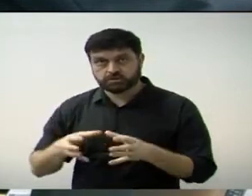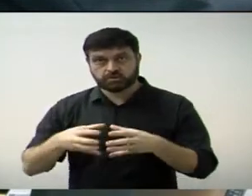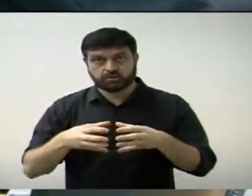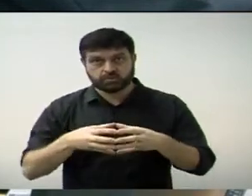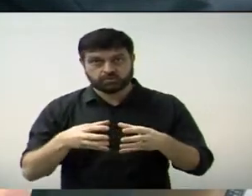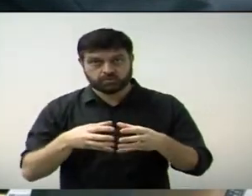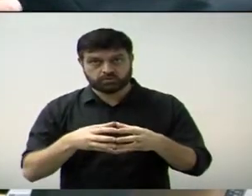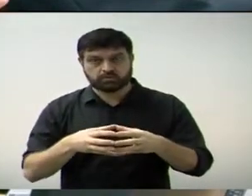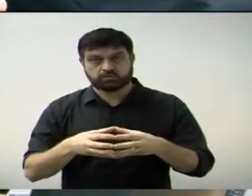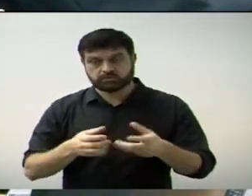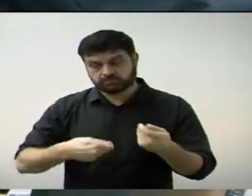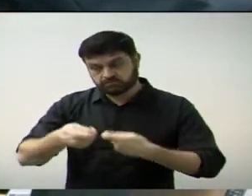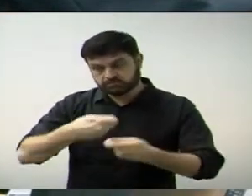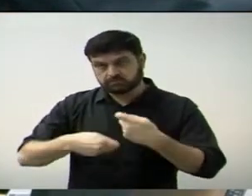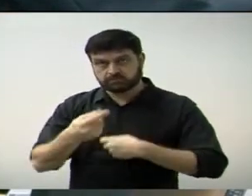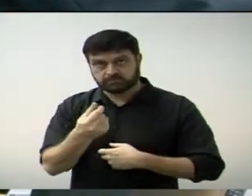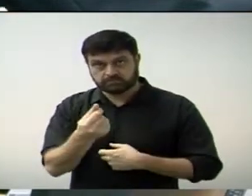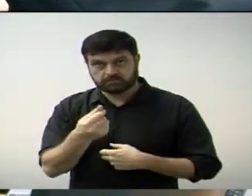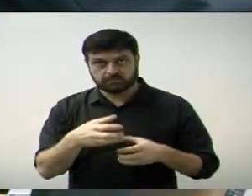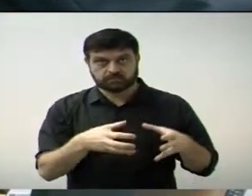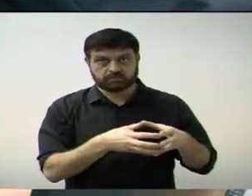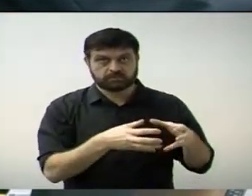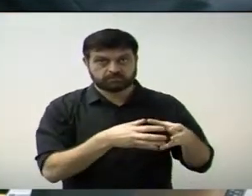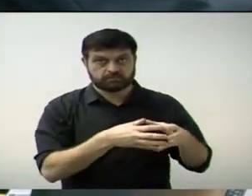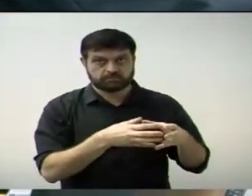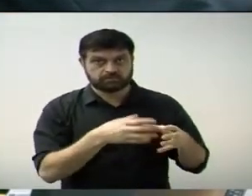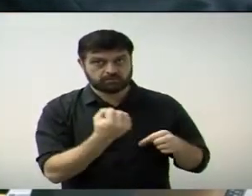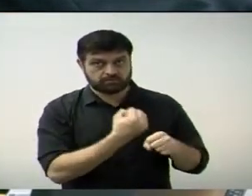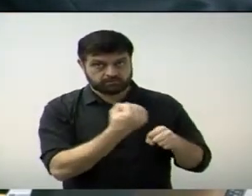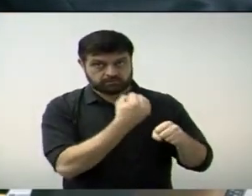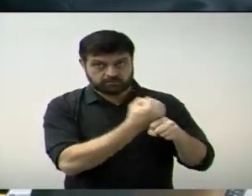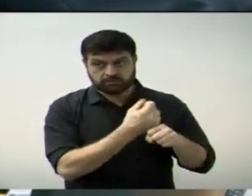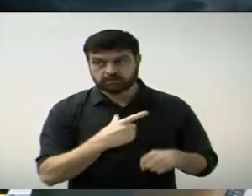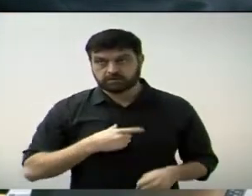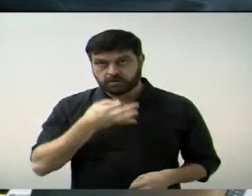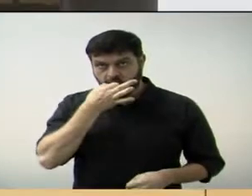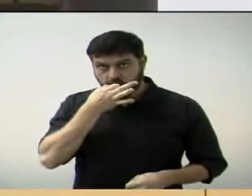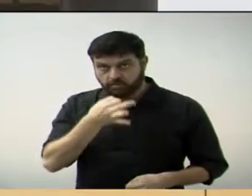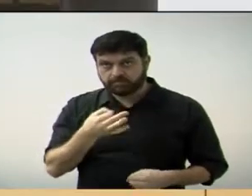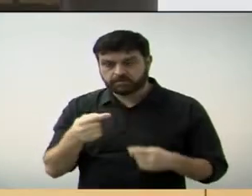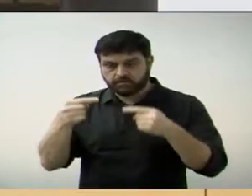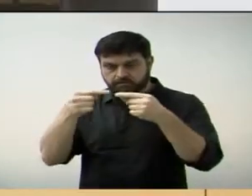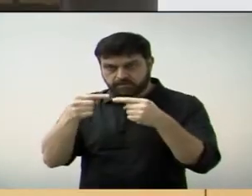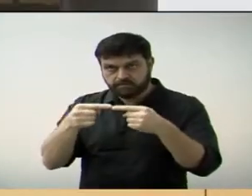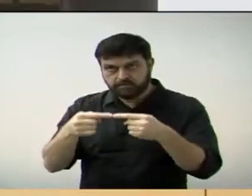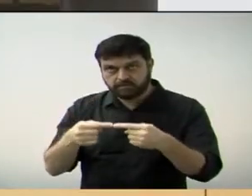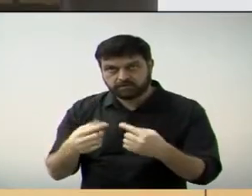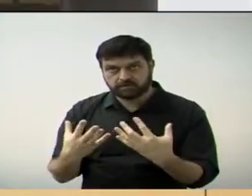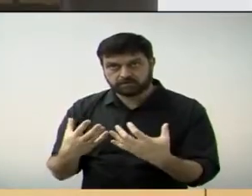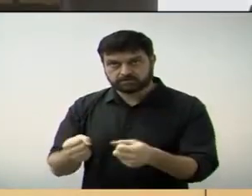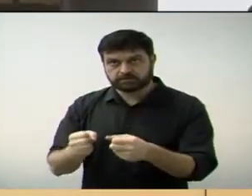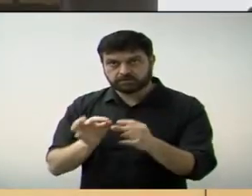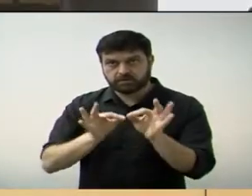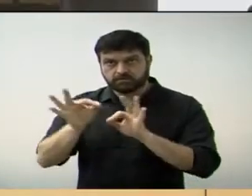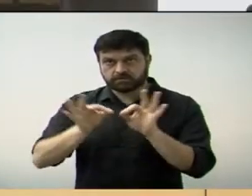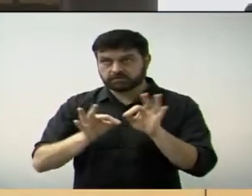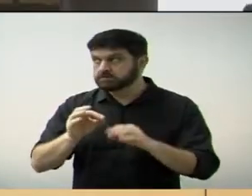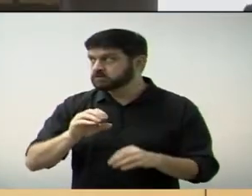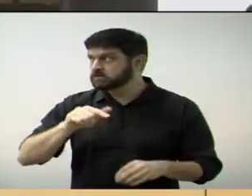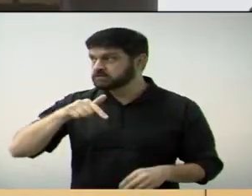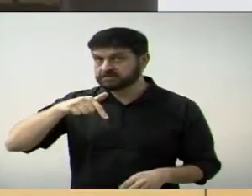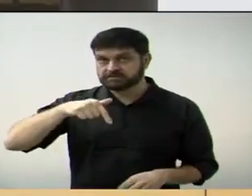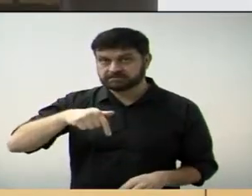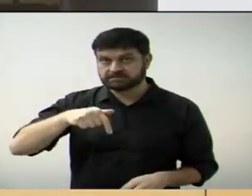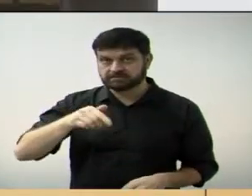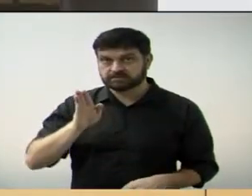30 da Comissão de Finanças e 34 da Comissão de Obras favoráveis. O Projeto de Lei 07